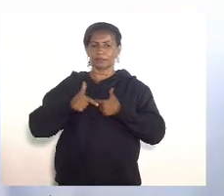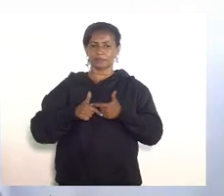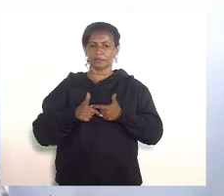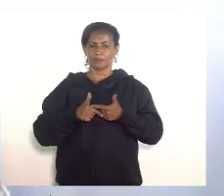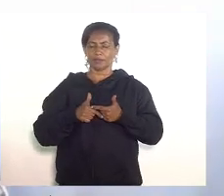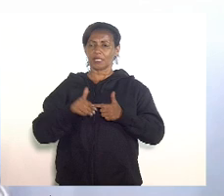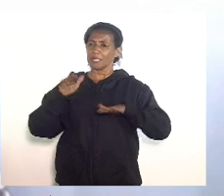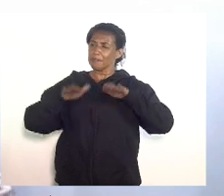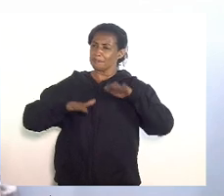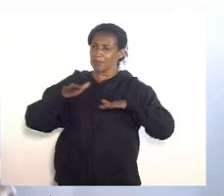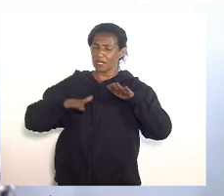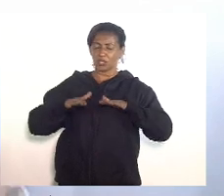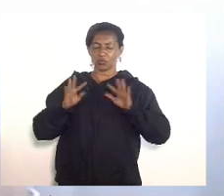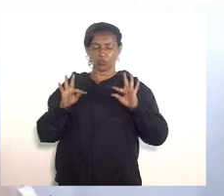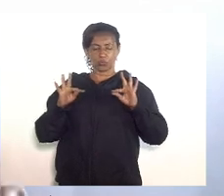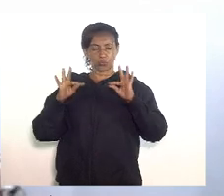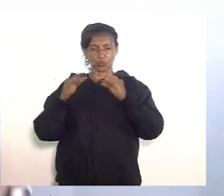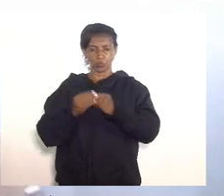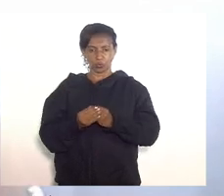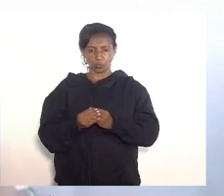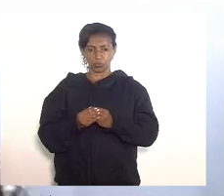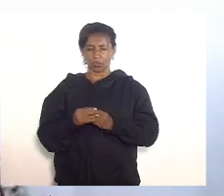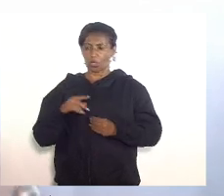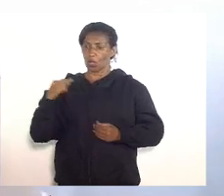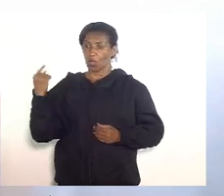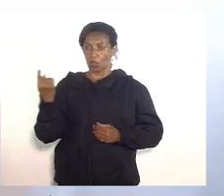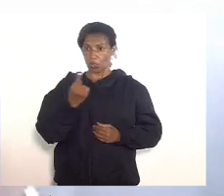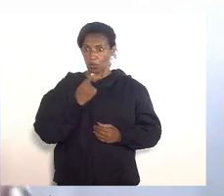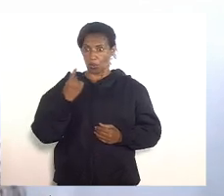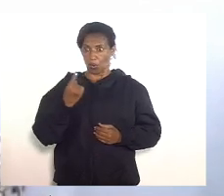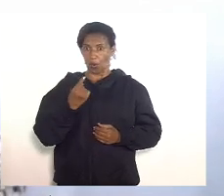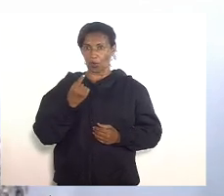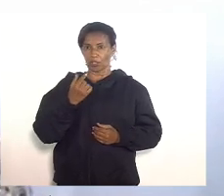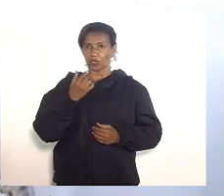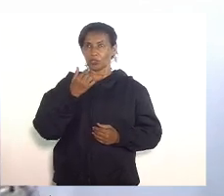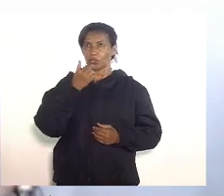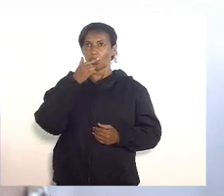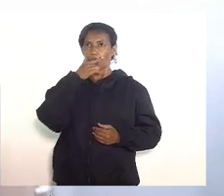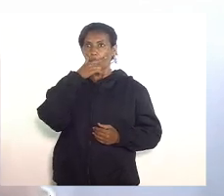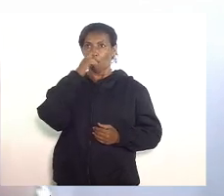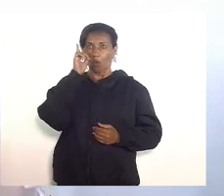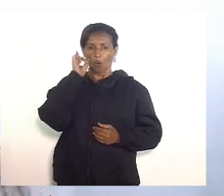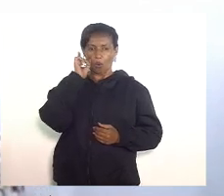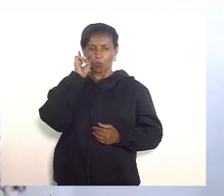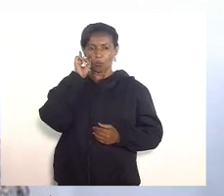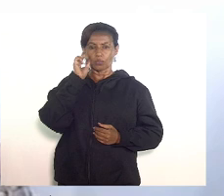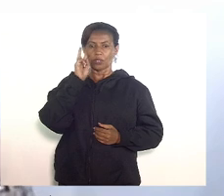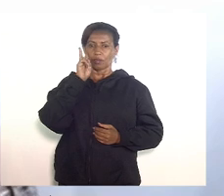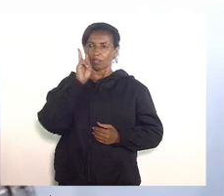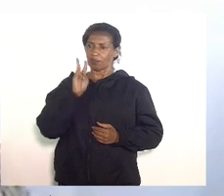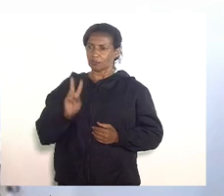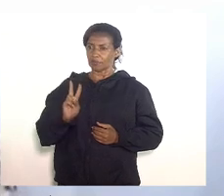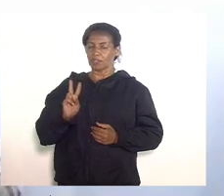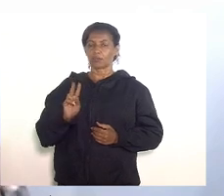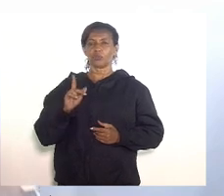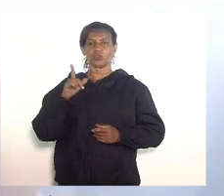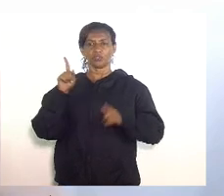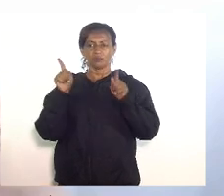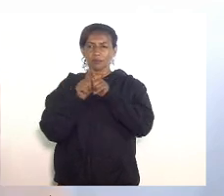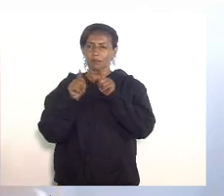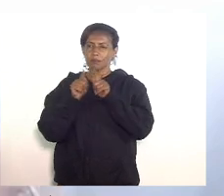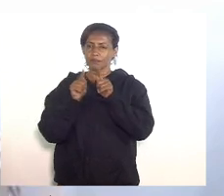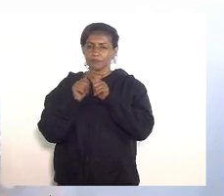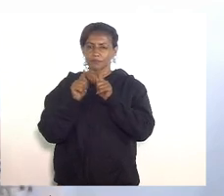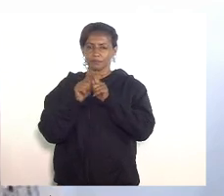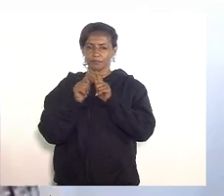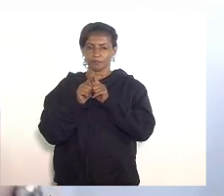tudo isso nós ainda identificamos ontem com a presença do superintendente do Ministério da Saúde no Estado do Rio de